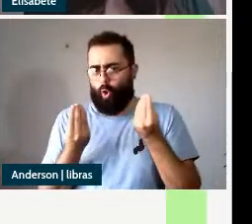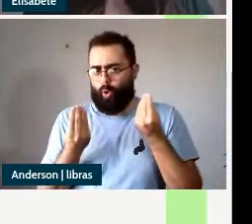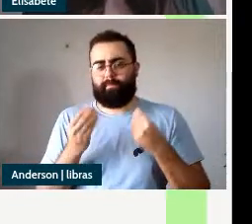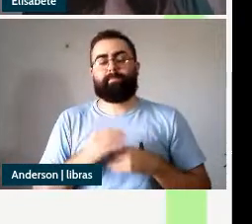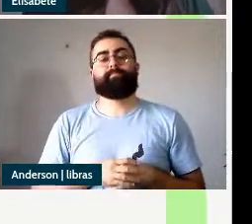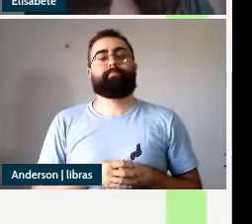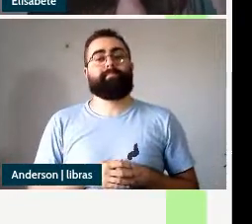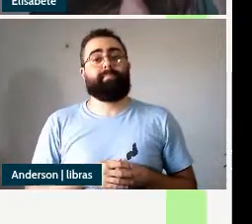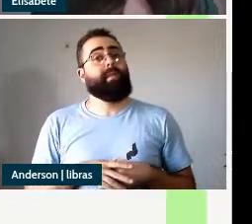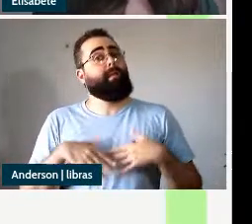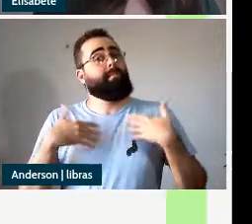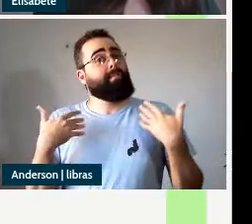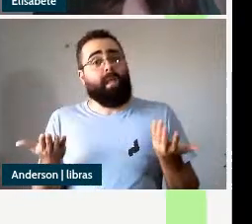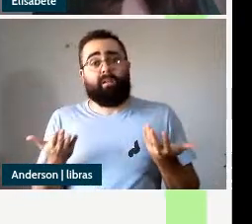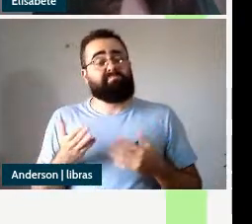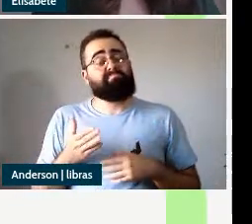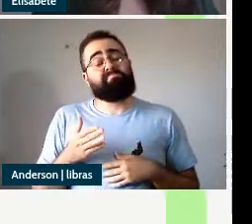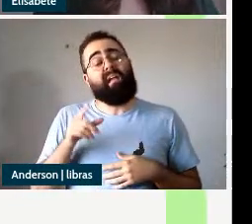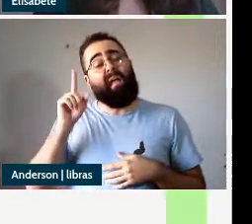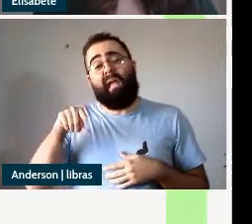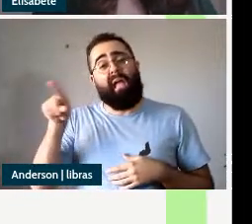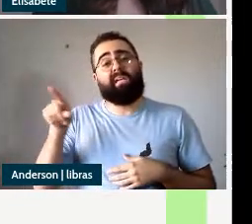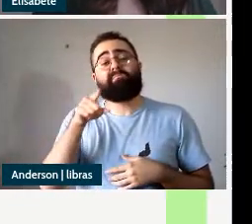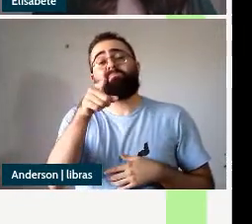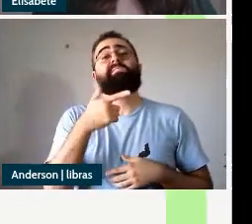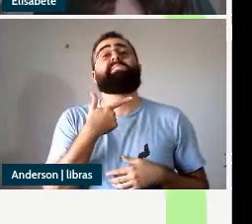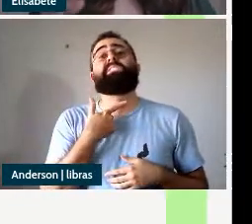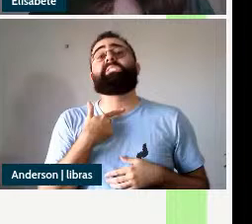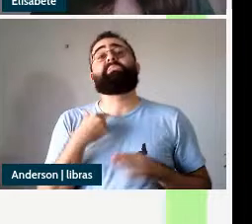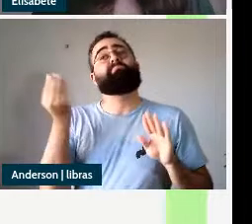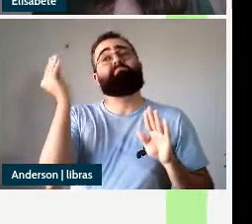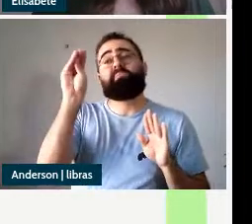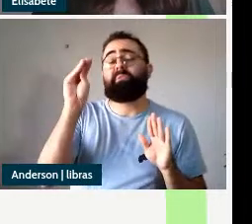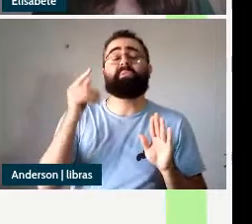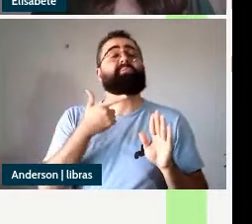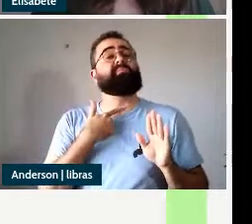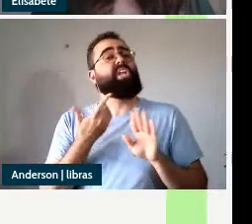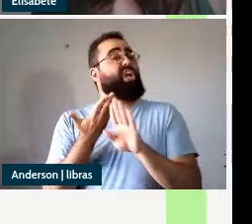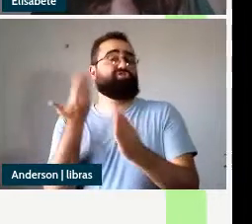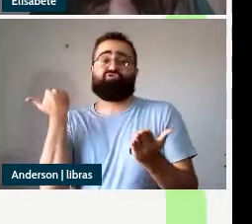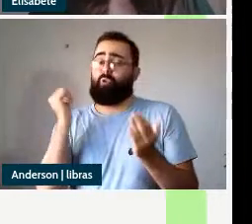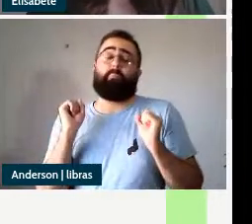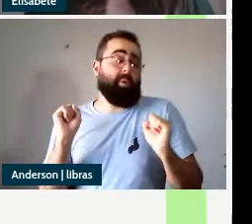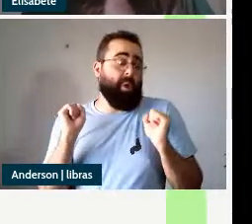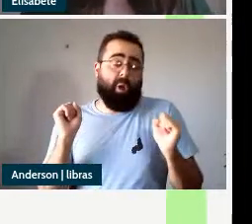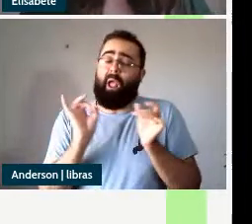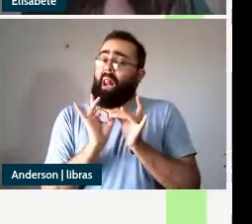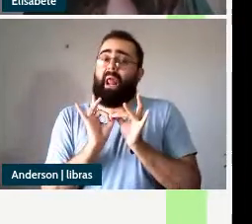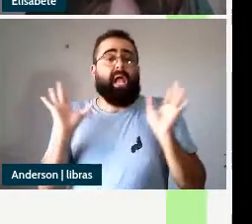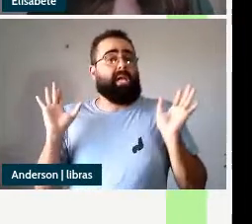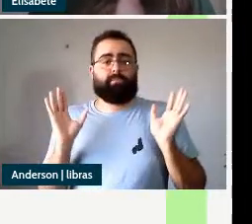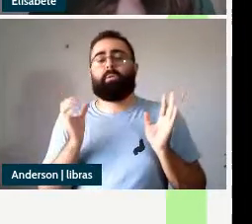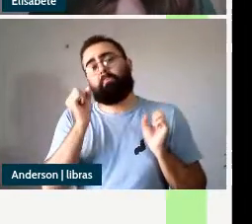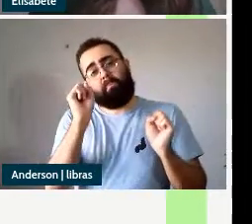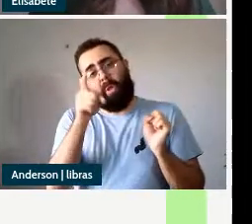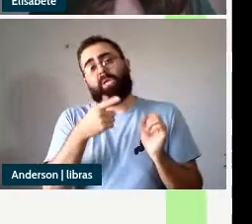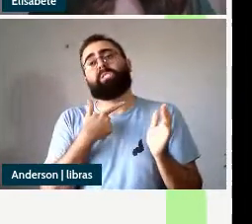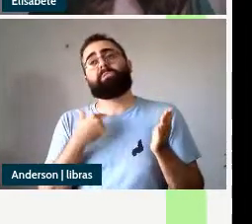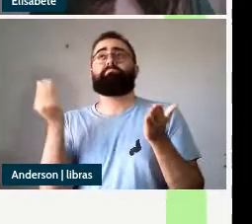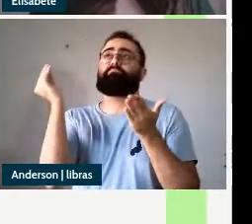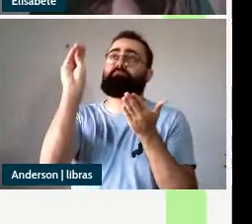a opcionalidade do depictivo então isso significa que ele pode ser retirado da sentença sem que haja modificação na